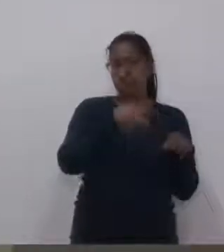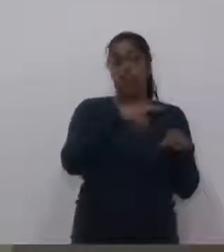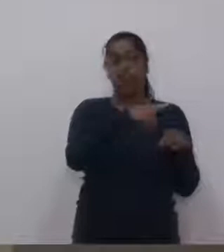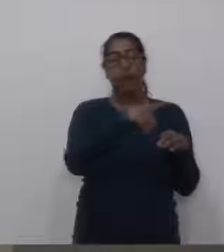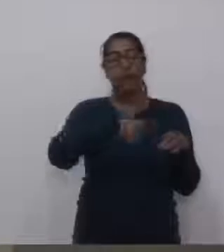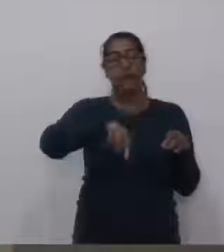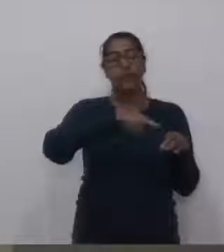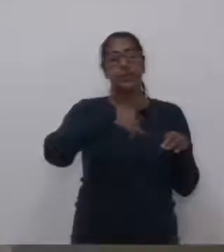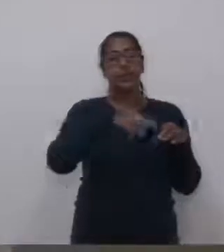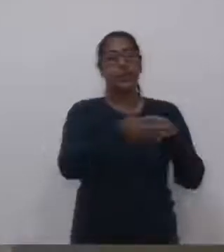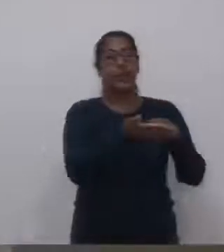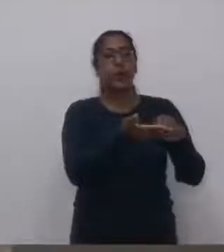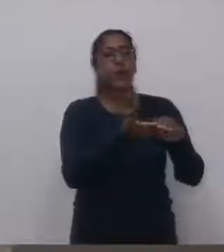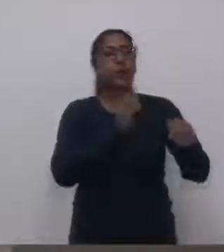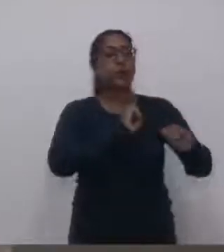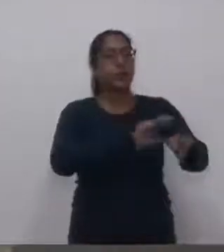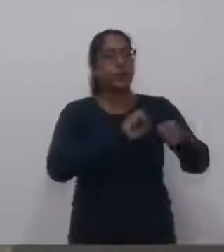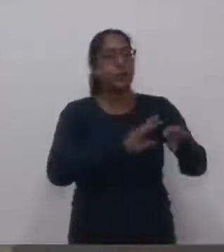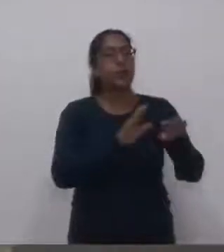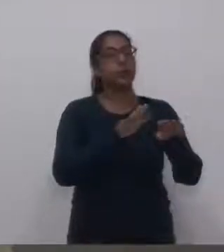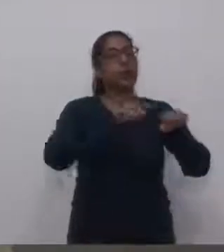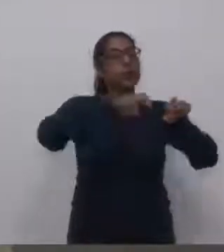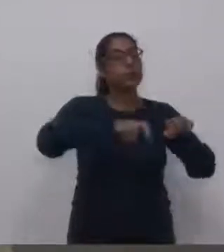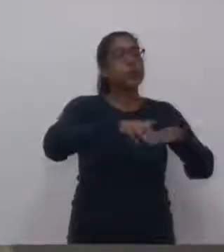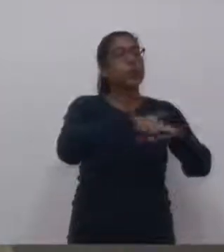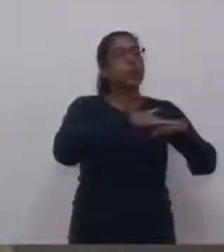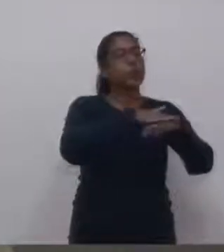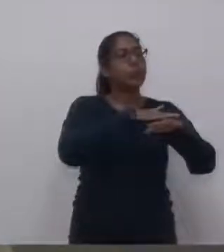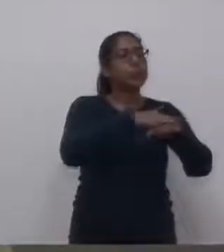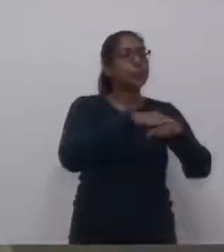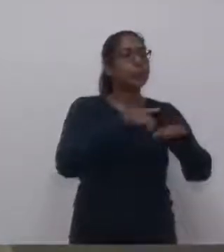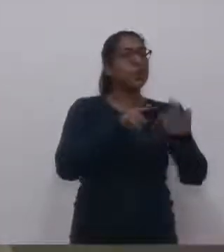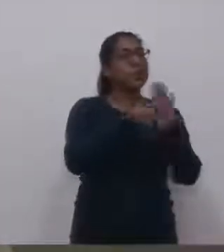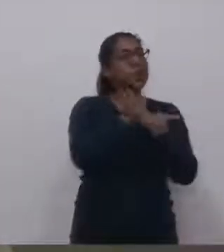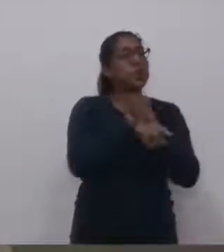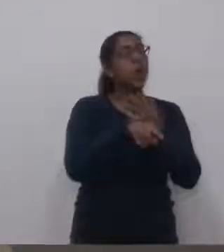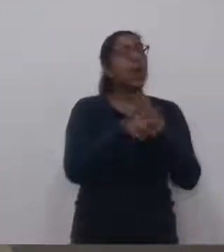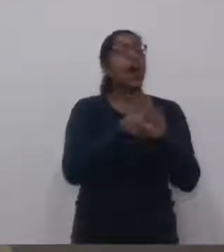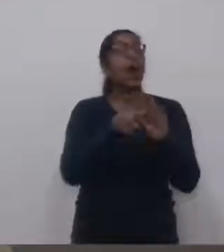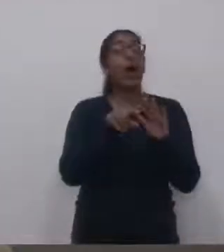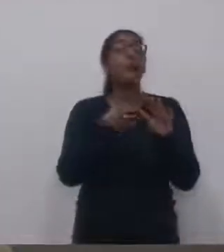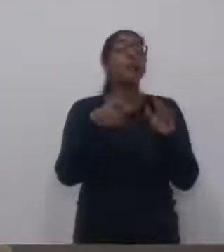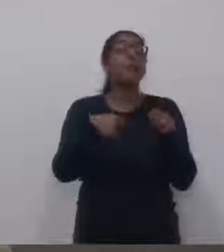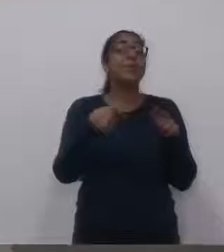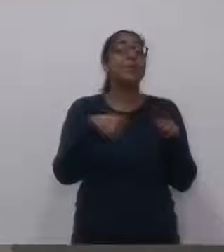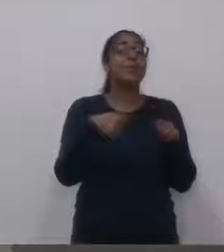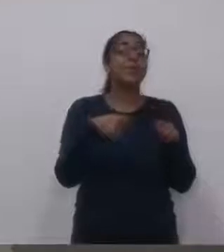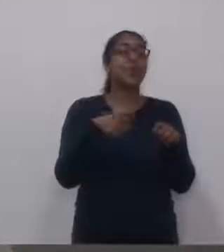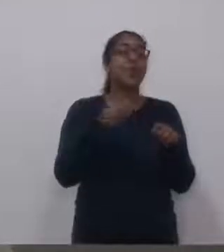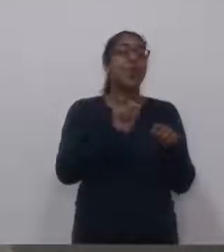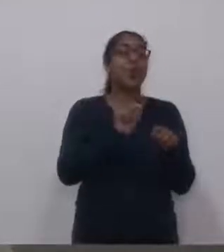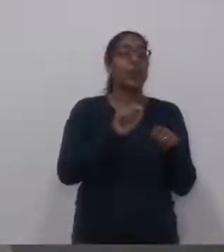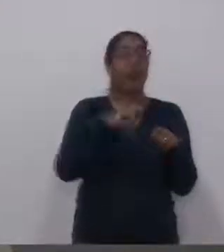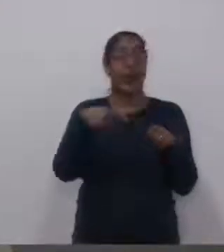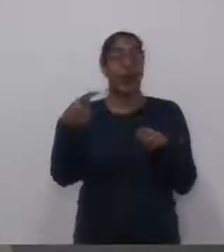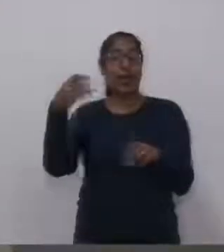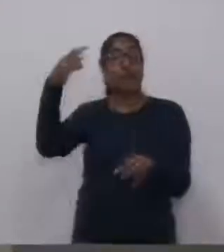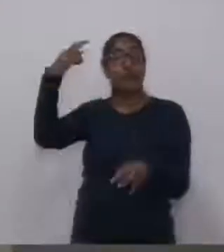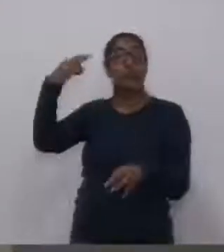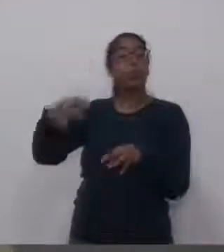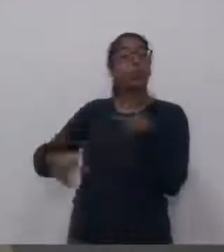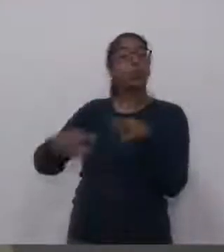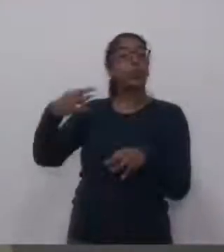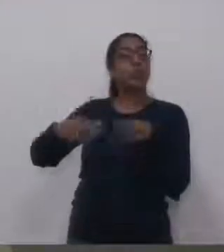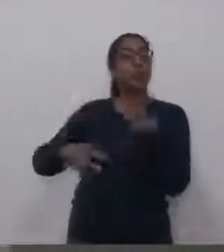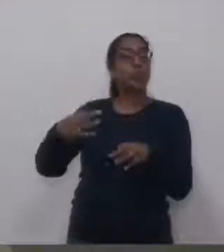secretário de educação, existe uma parte, acho que 40, poucos, 47, se eu não me engano, que ele disse que é mais simples juridicamente, que ele